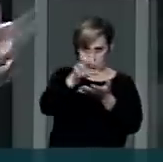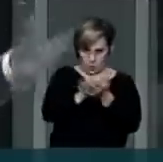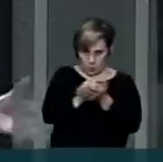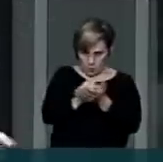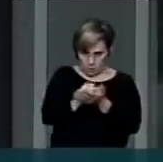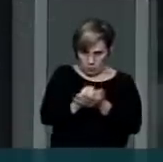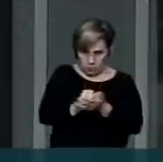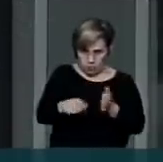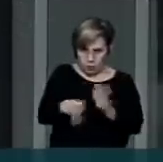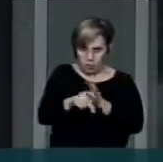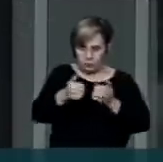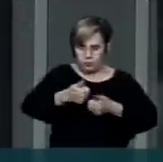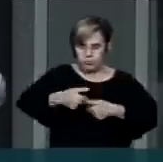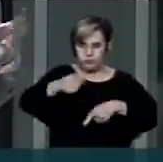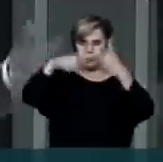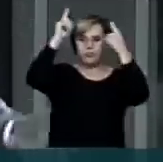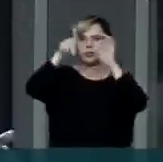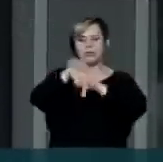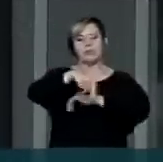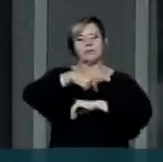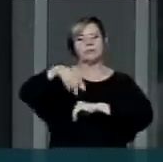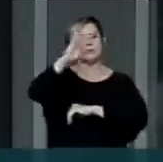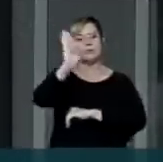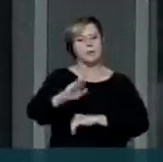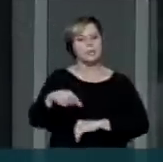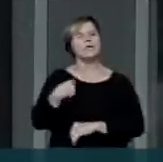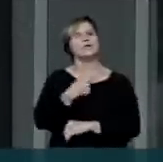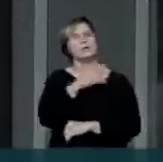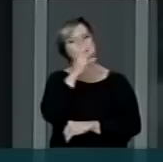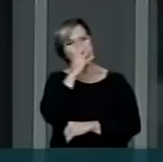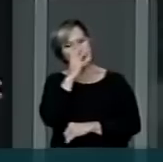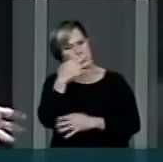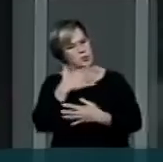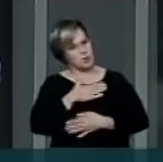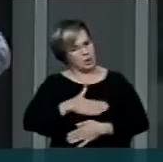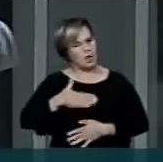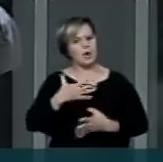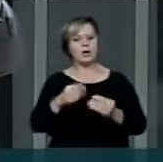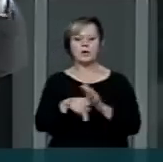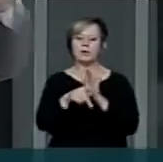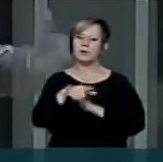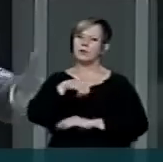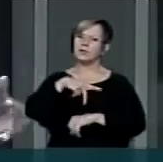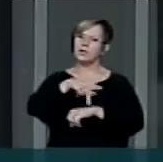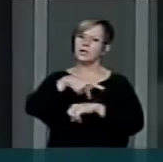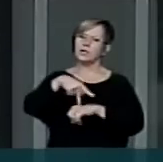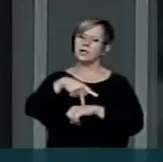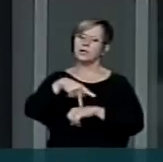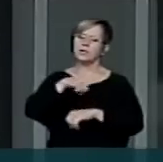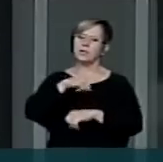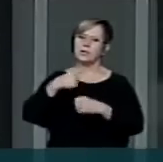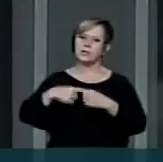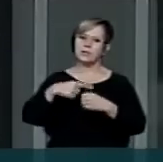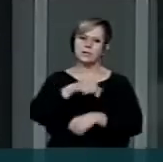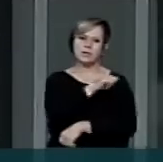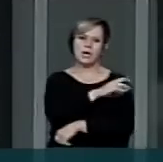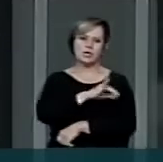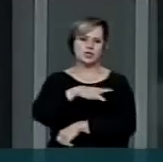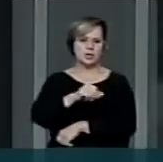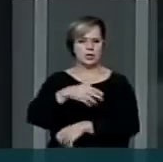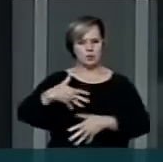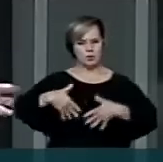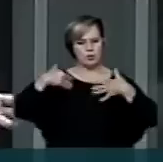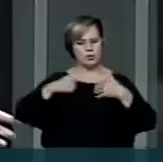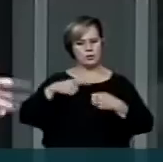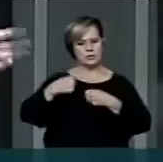cultural do país, que todos nós admiramos, temos pelo Rio de Janeiro o orgulho de ser a cidade mais bonita do país,